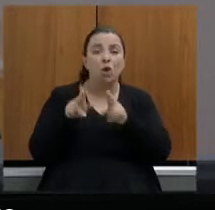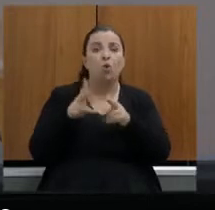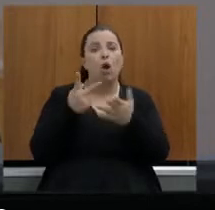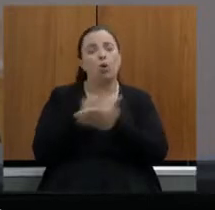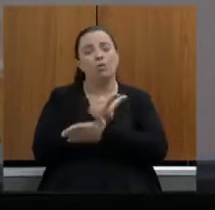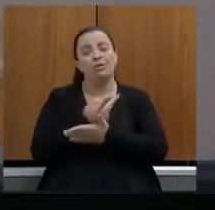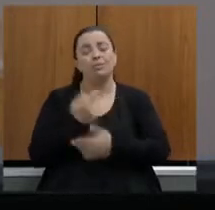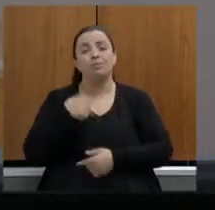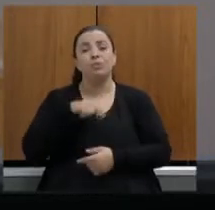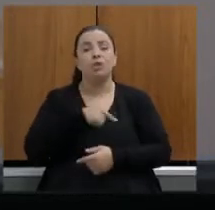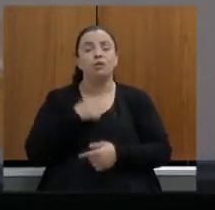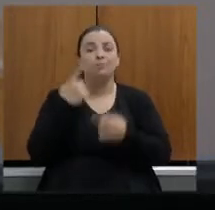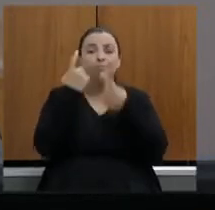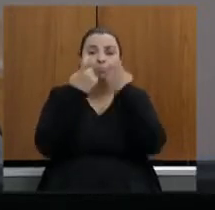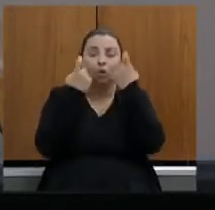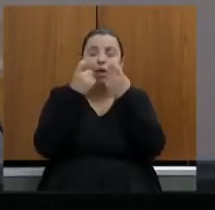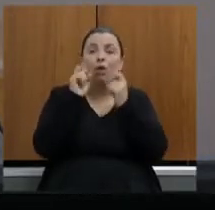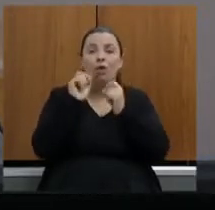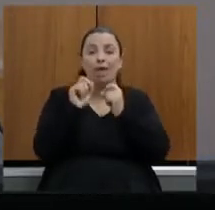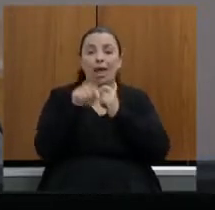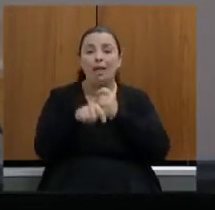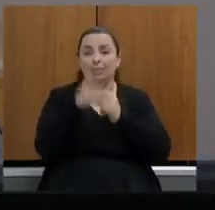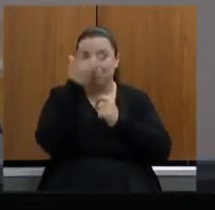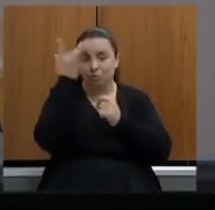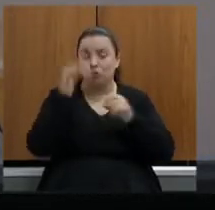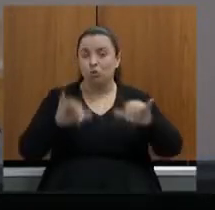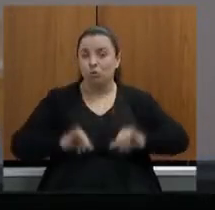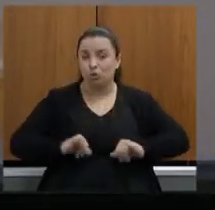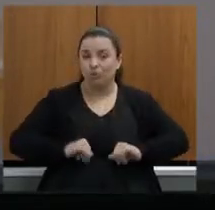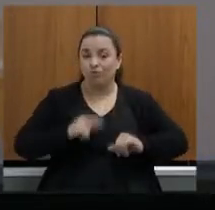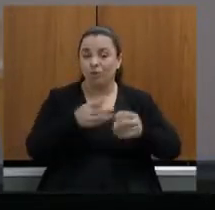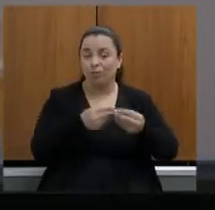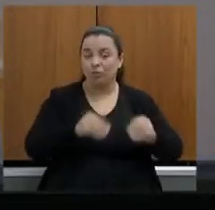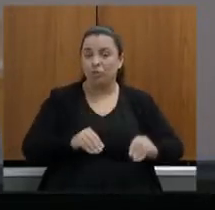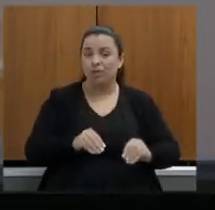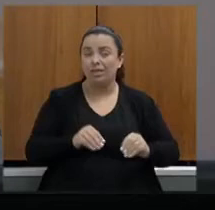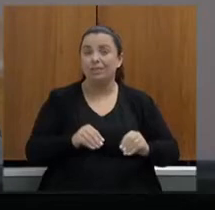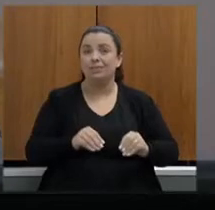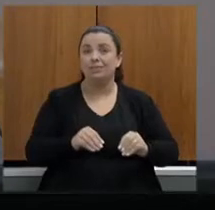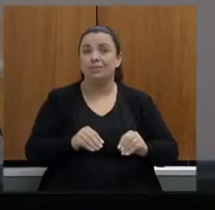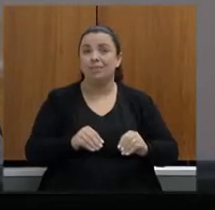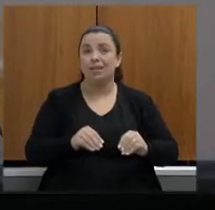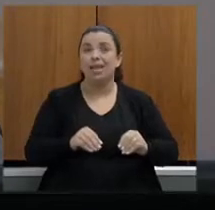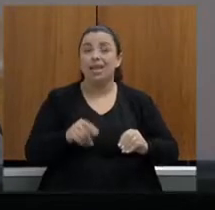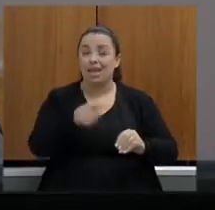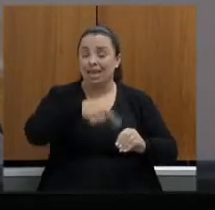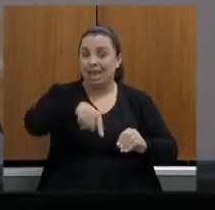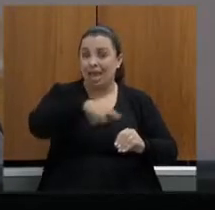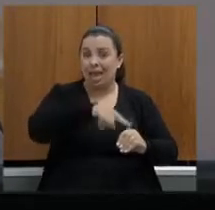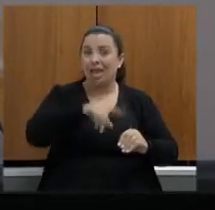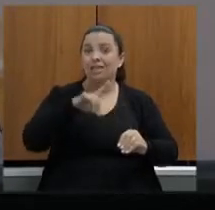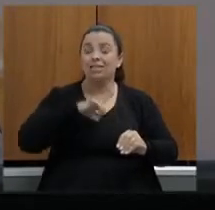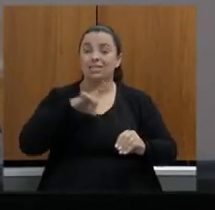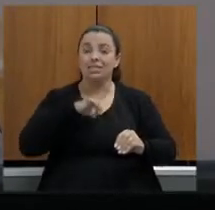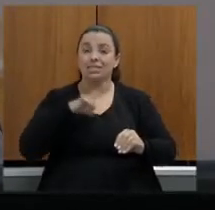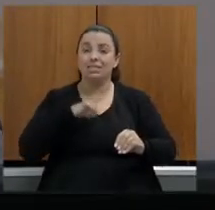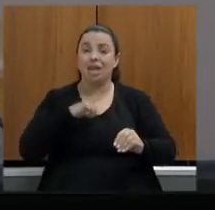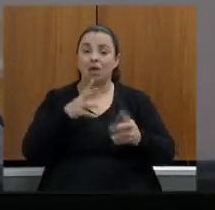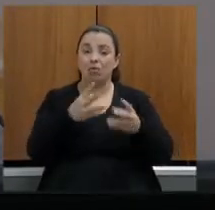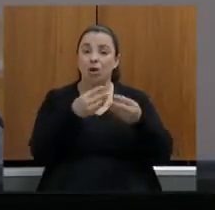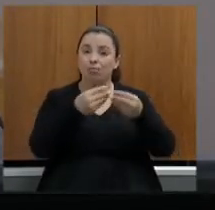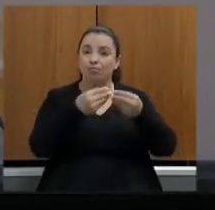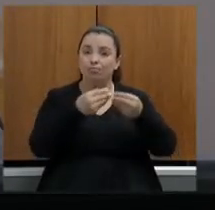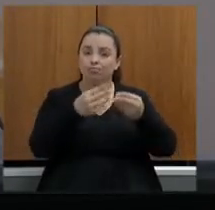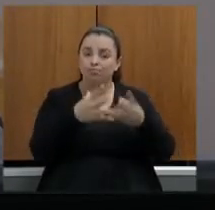é fazer com que essas pessoas atingidas e a nossa esperança é de que essas pessoas elas tenham a justa reparação